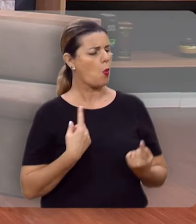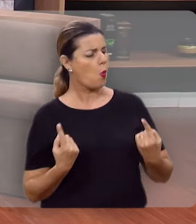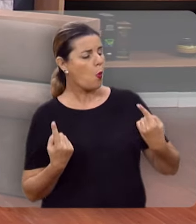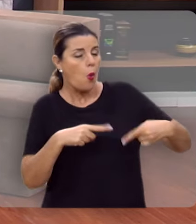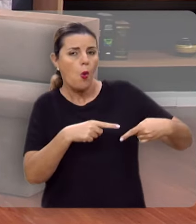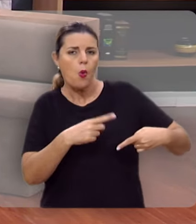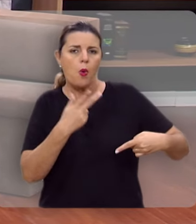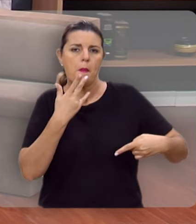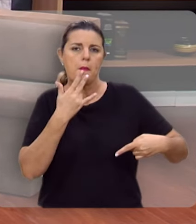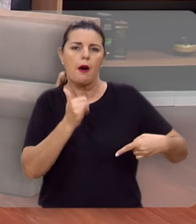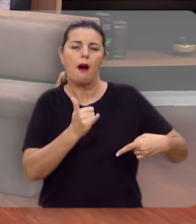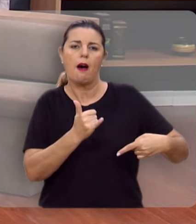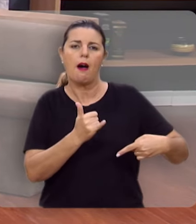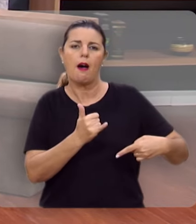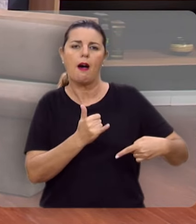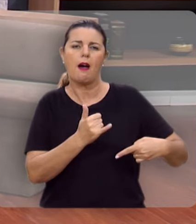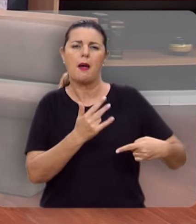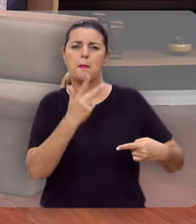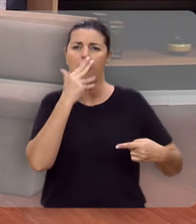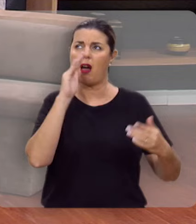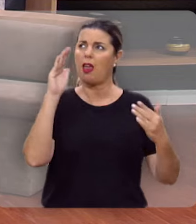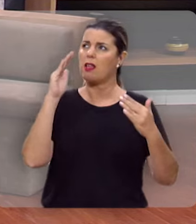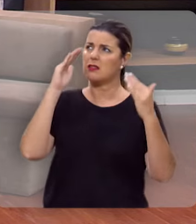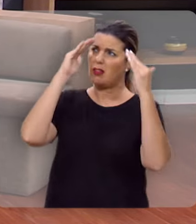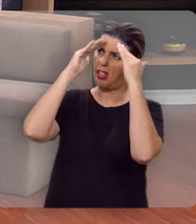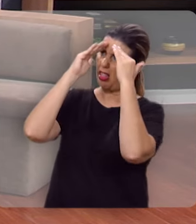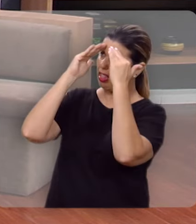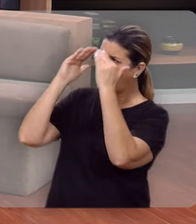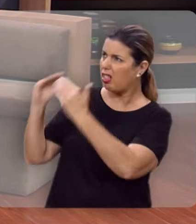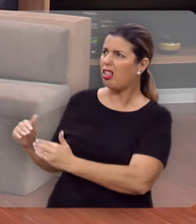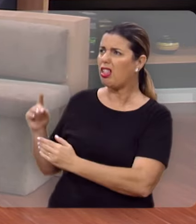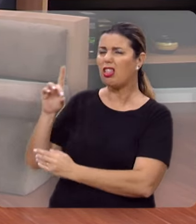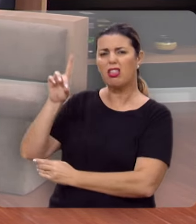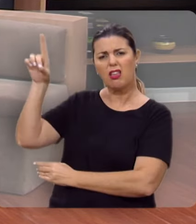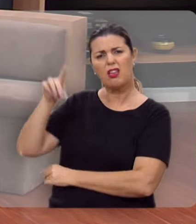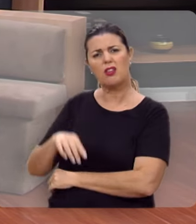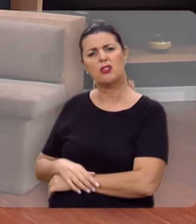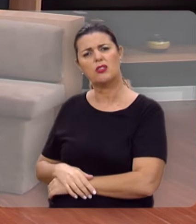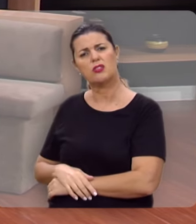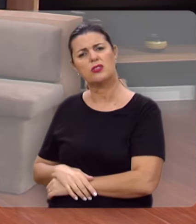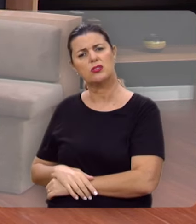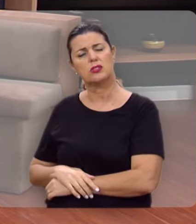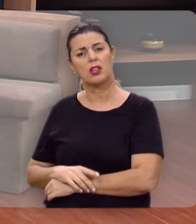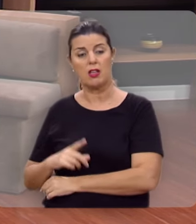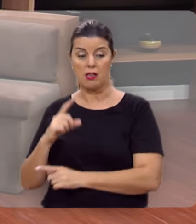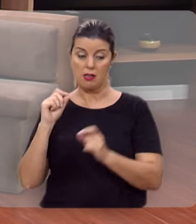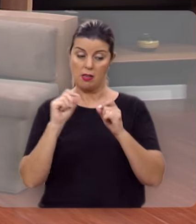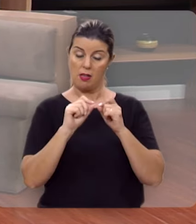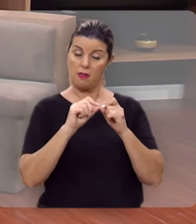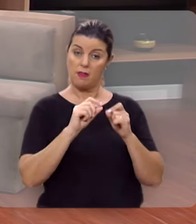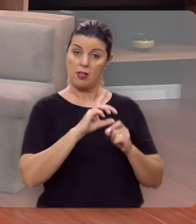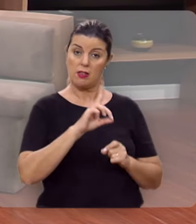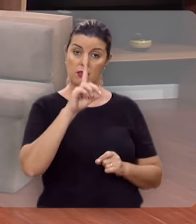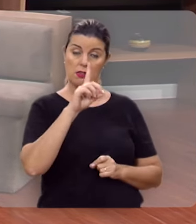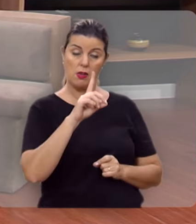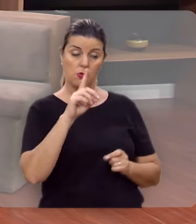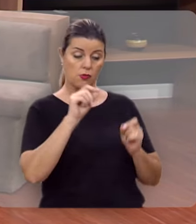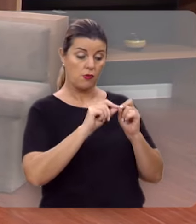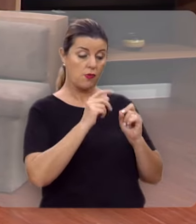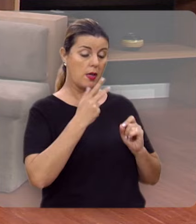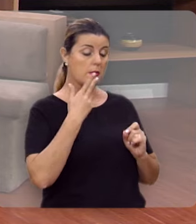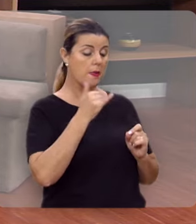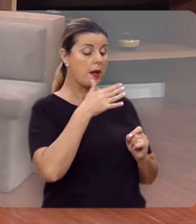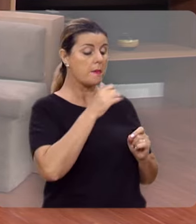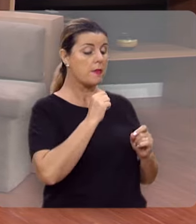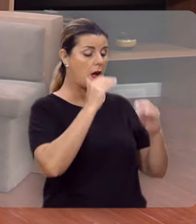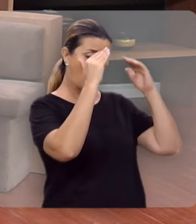Rebelar-se contra os pais é insurgir-se contra o próprio Deus que colocou os pais como autoridade na vida